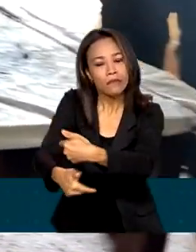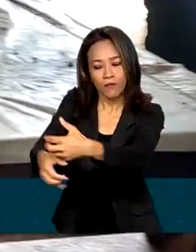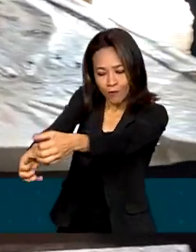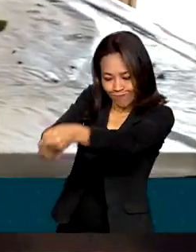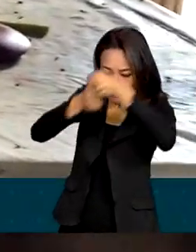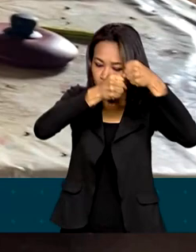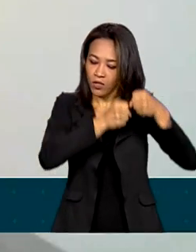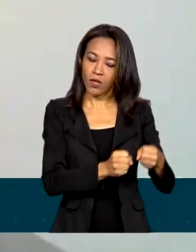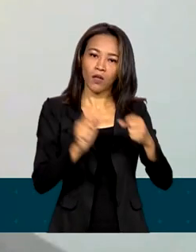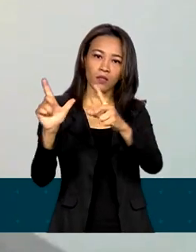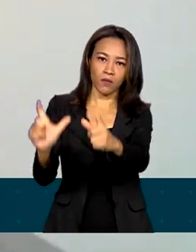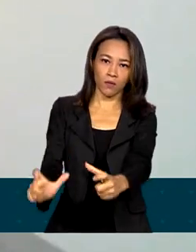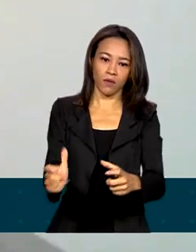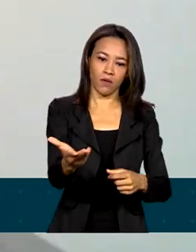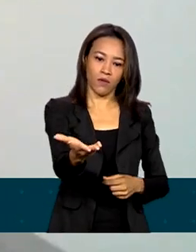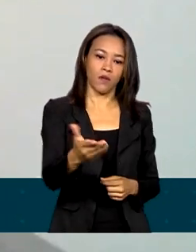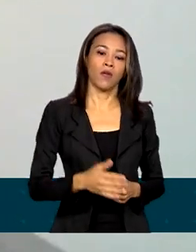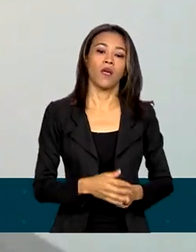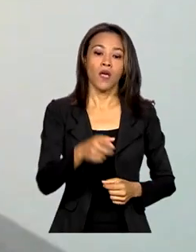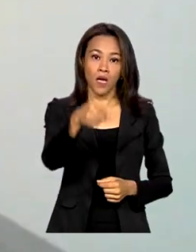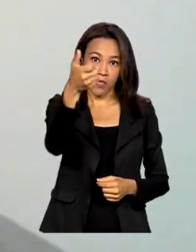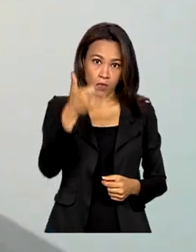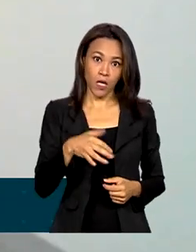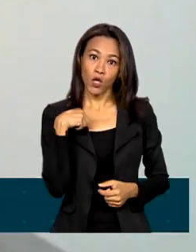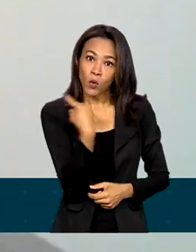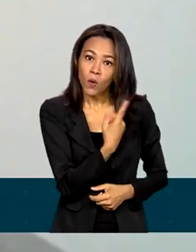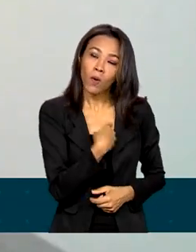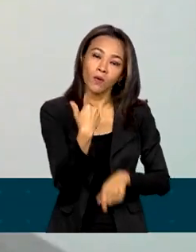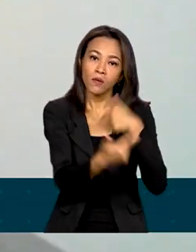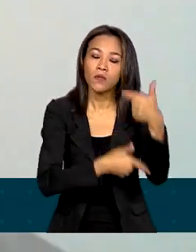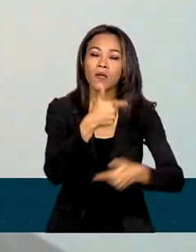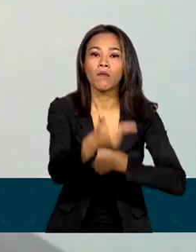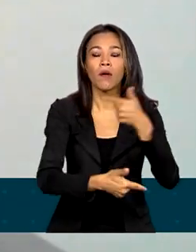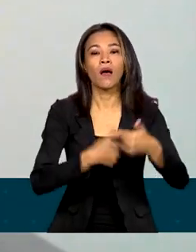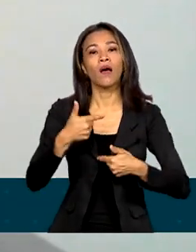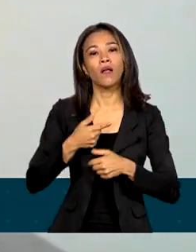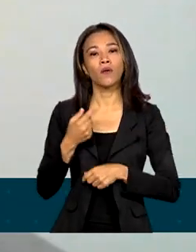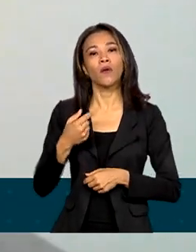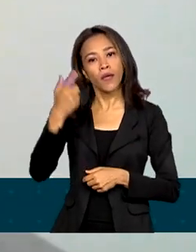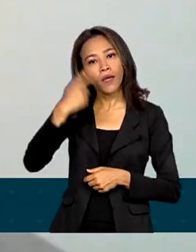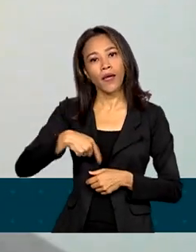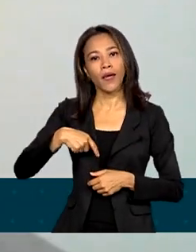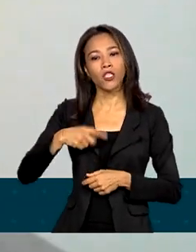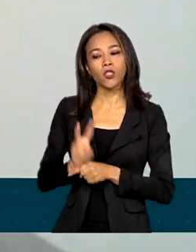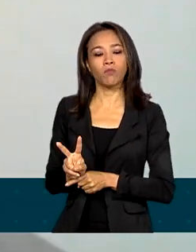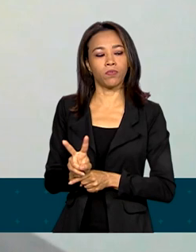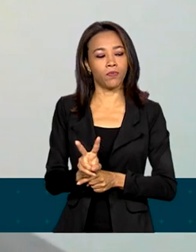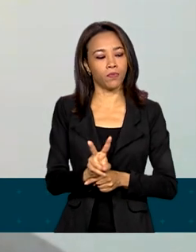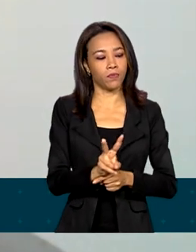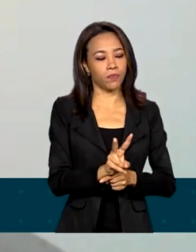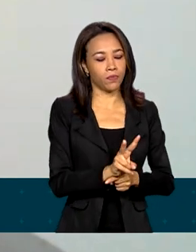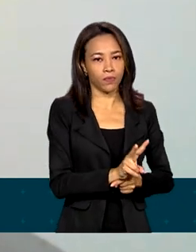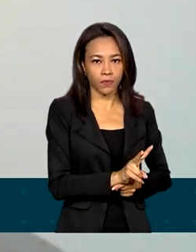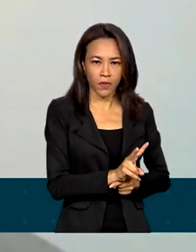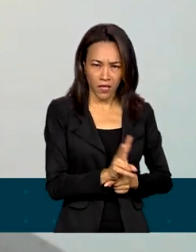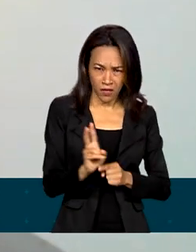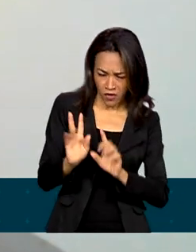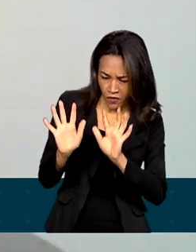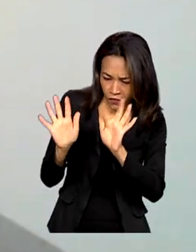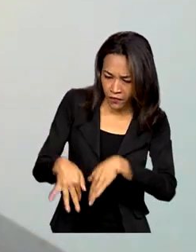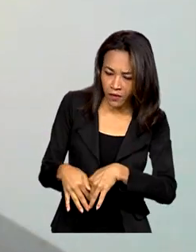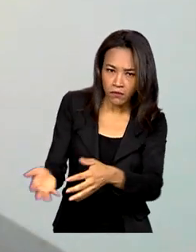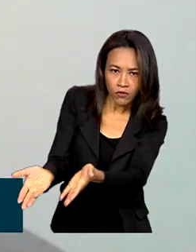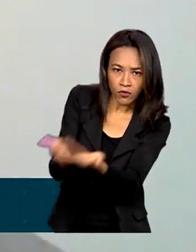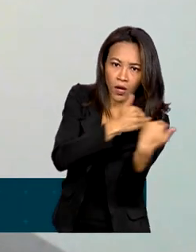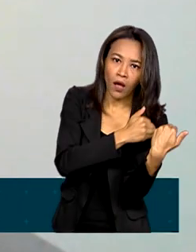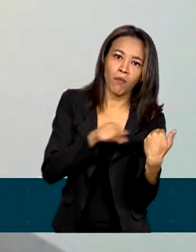resgatados. E o nosso trabalho, que é o trabalho da Auditoria Fiscal do Trabalho, ele não se encerra apenas na retirada do